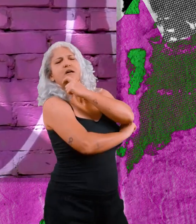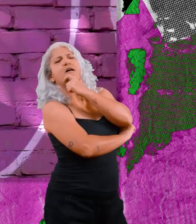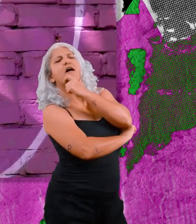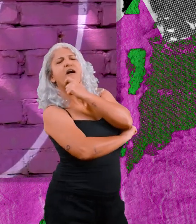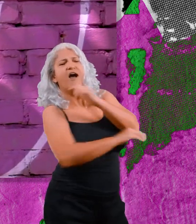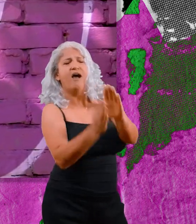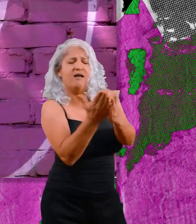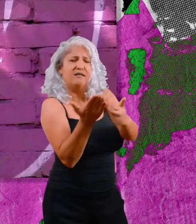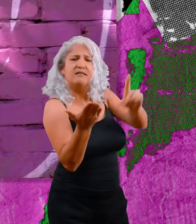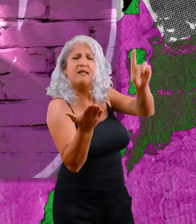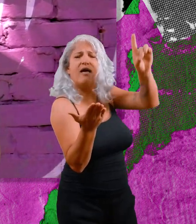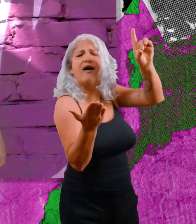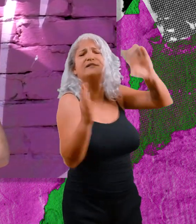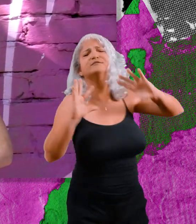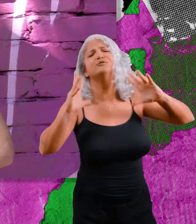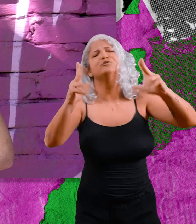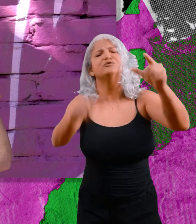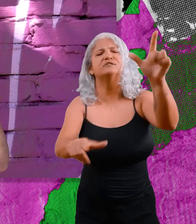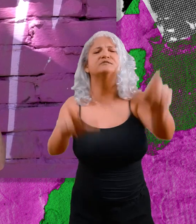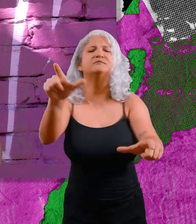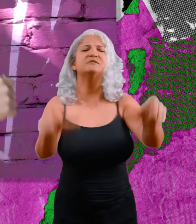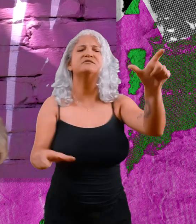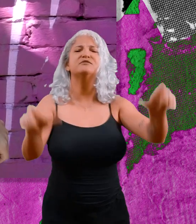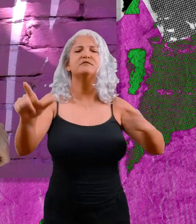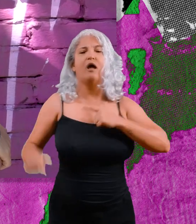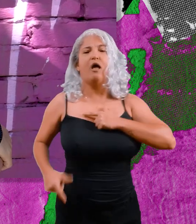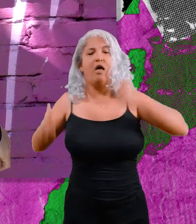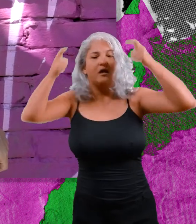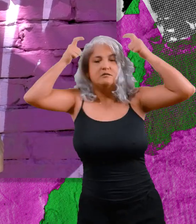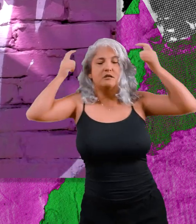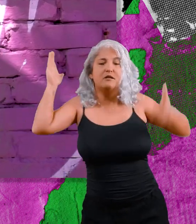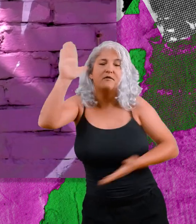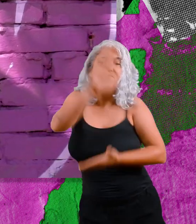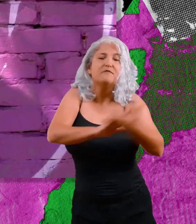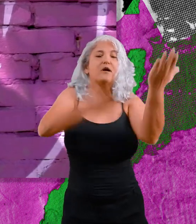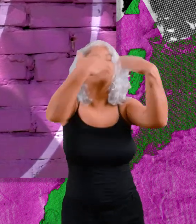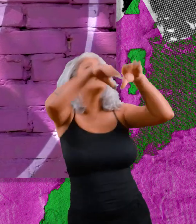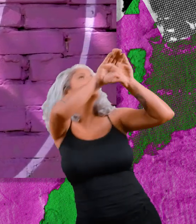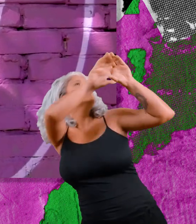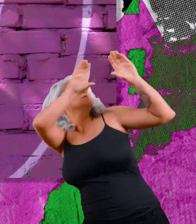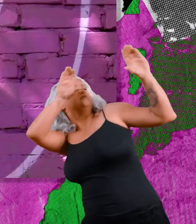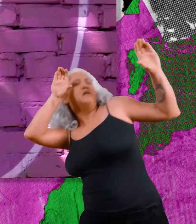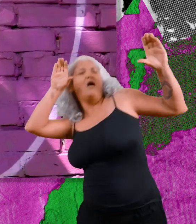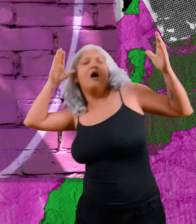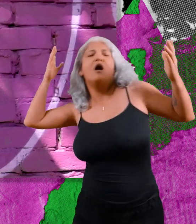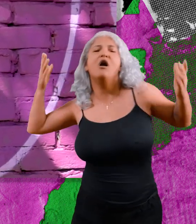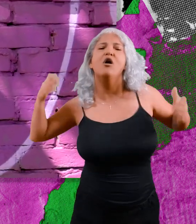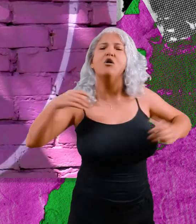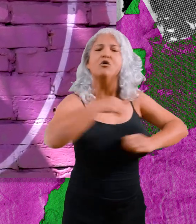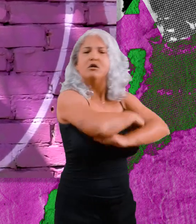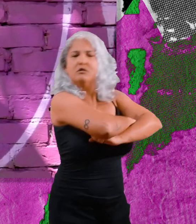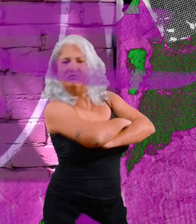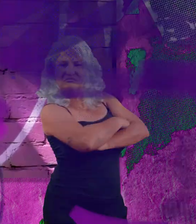Mas não se preocupa não, playboy. Segundo a Bíblia, todo cidadão de bem vai pro céu.